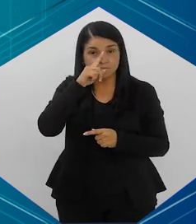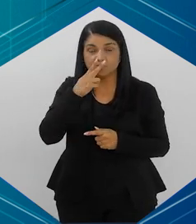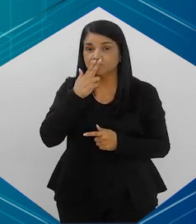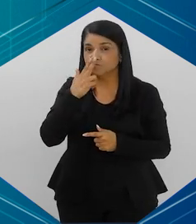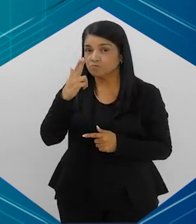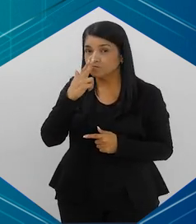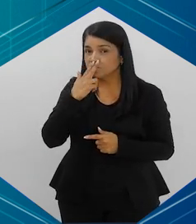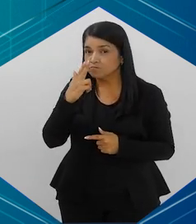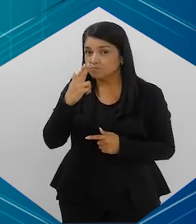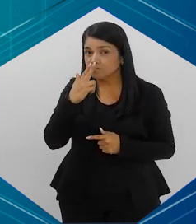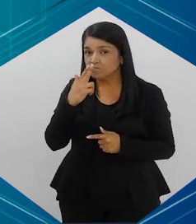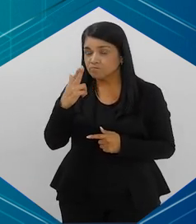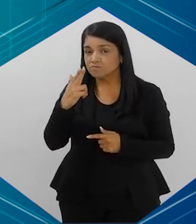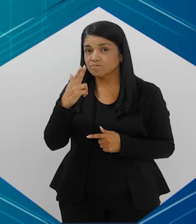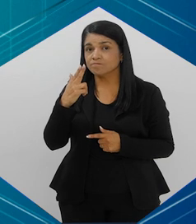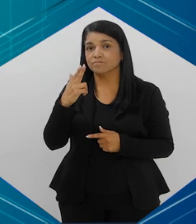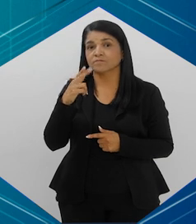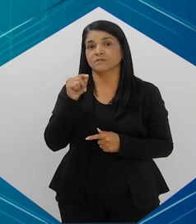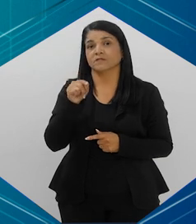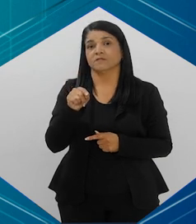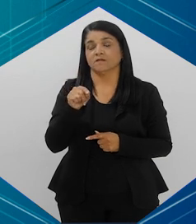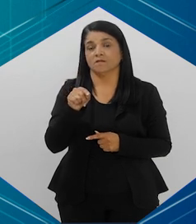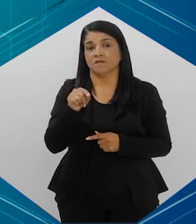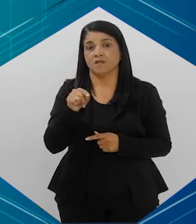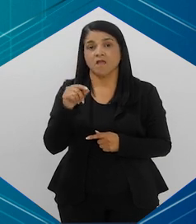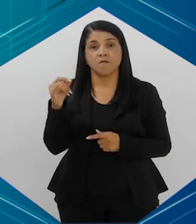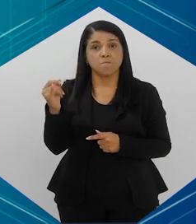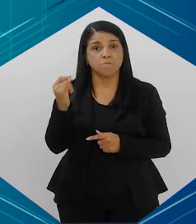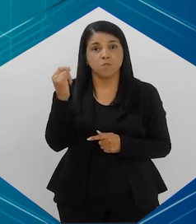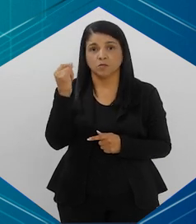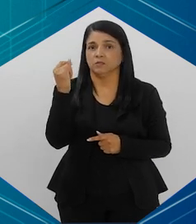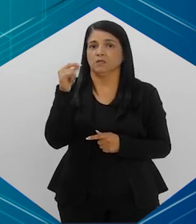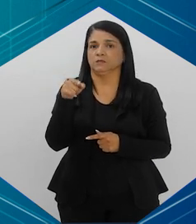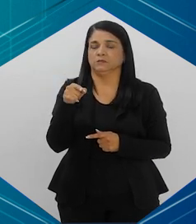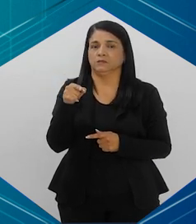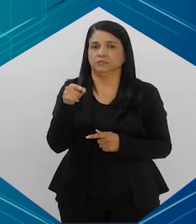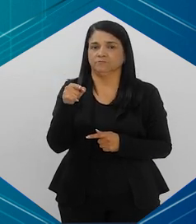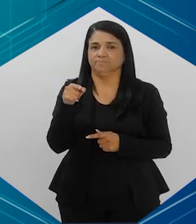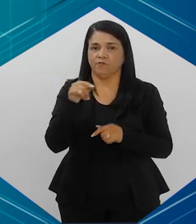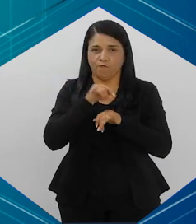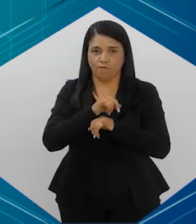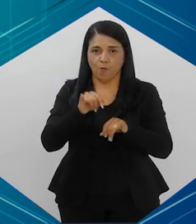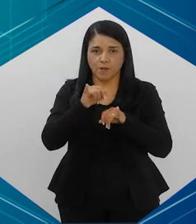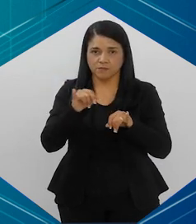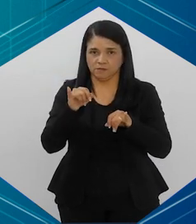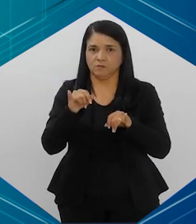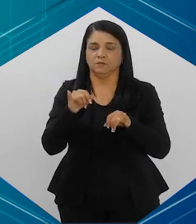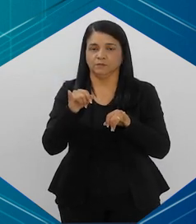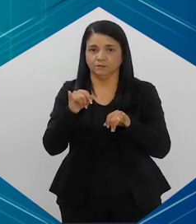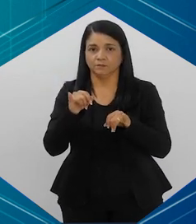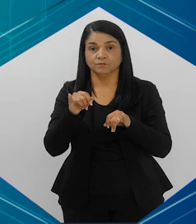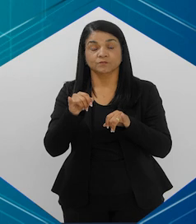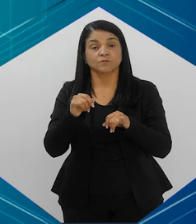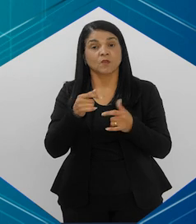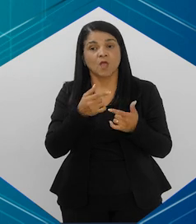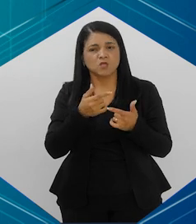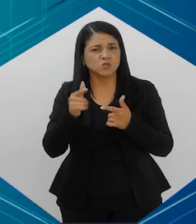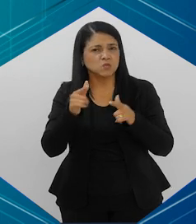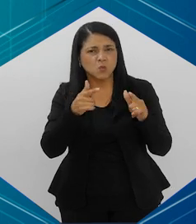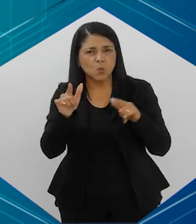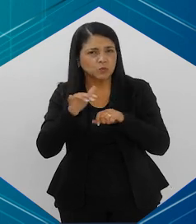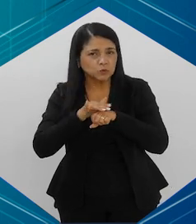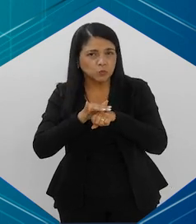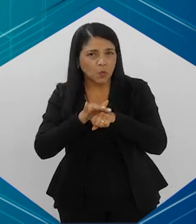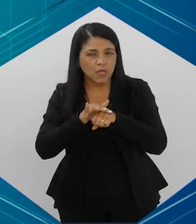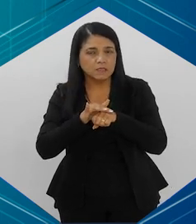tabagismo é uma coisa de tal montra que a importância dele é, assim, absurda, né? Todas as outras são